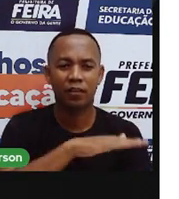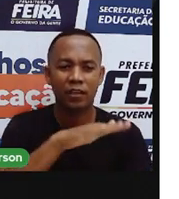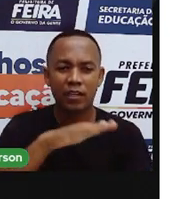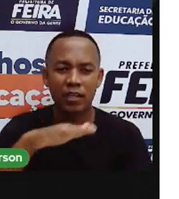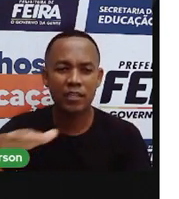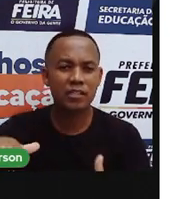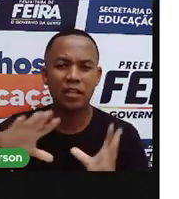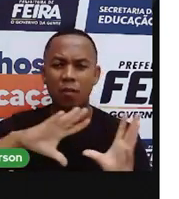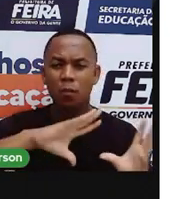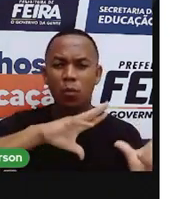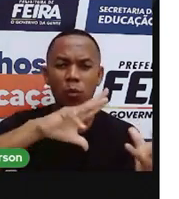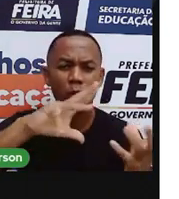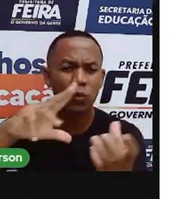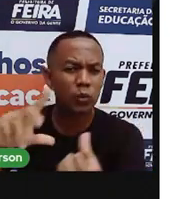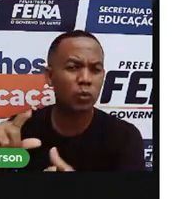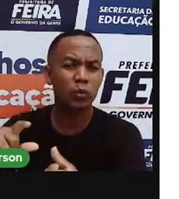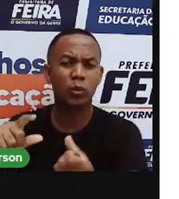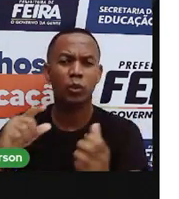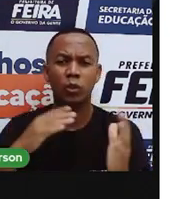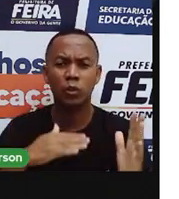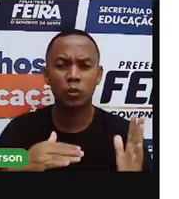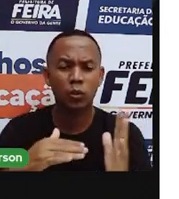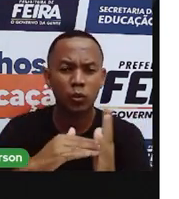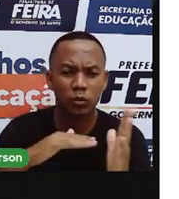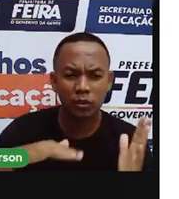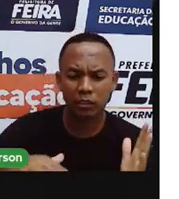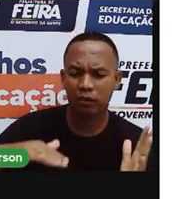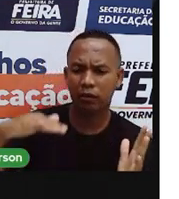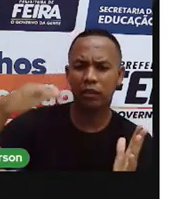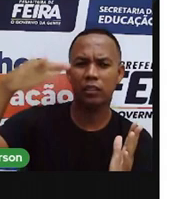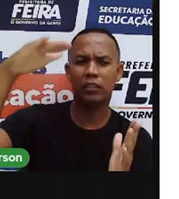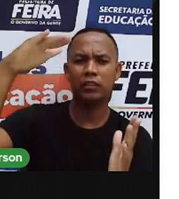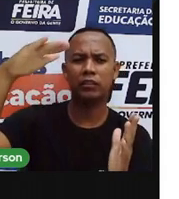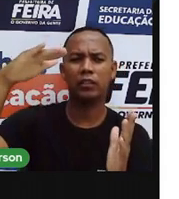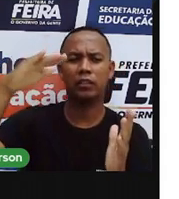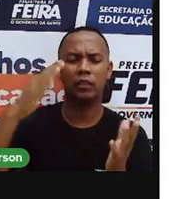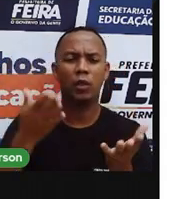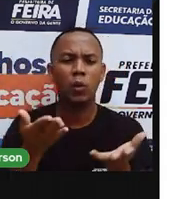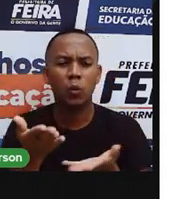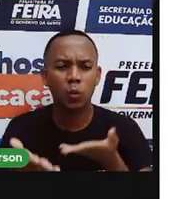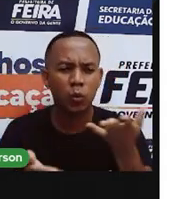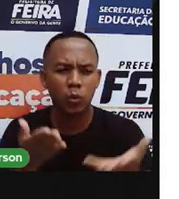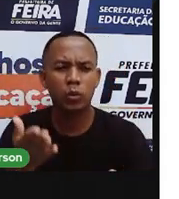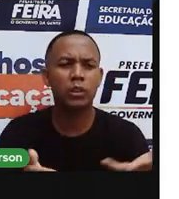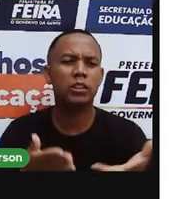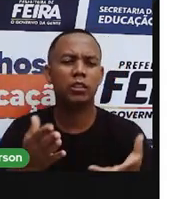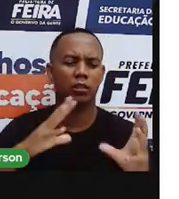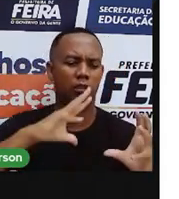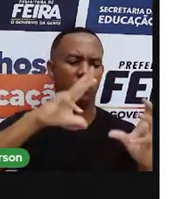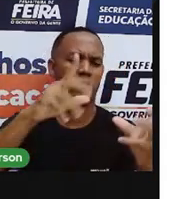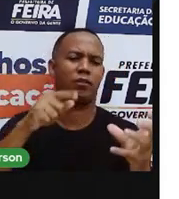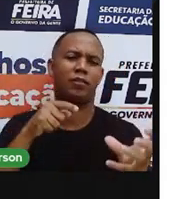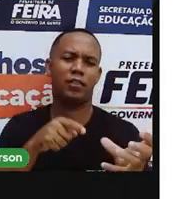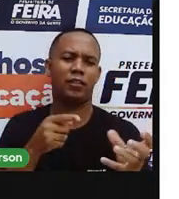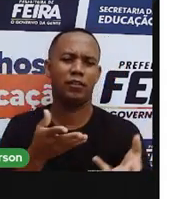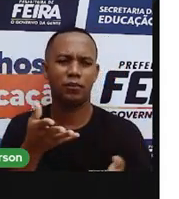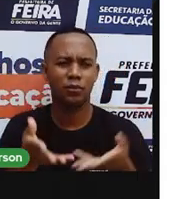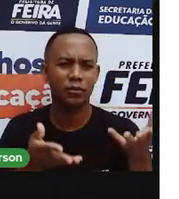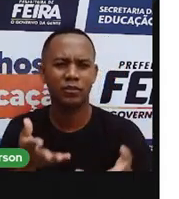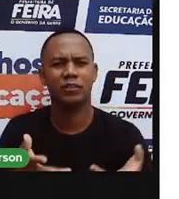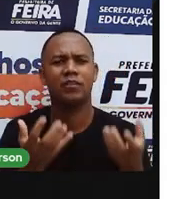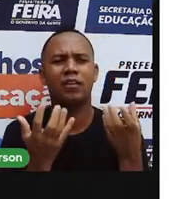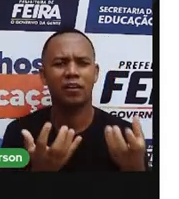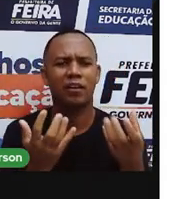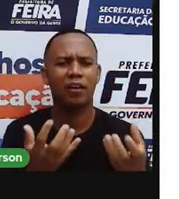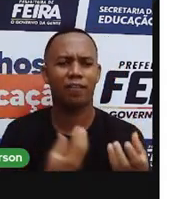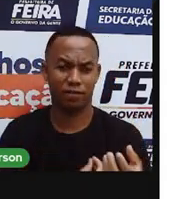o mundo, meninos que estão a crescer. Cuidem do nosso planeta. Cuidem nele queremos